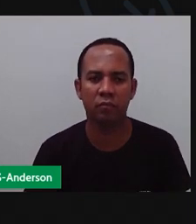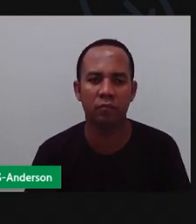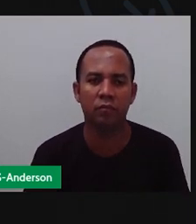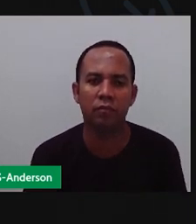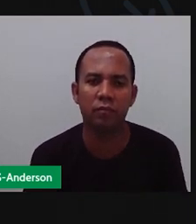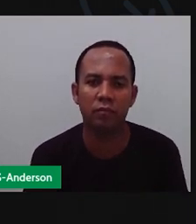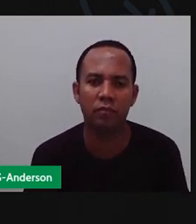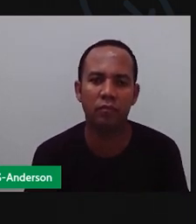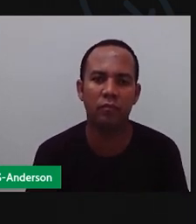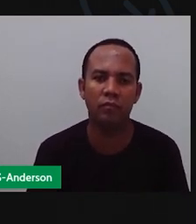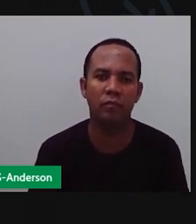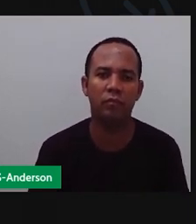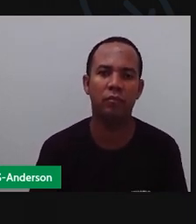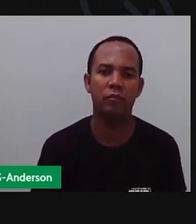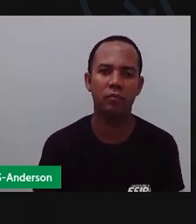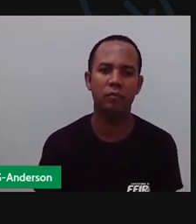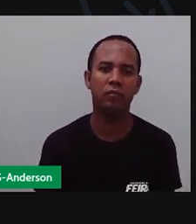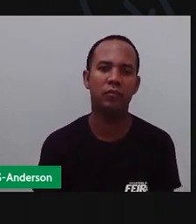Pintar.